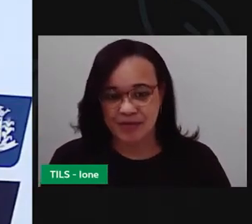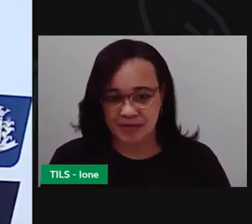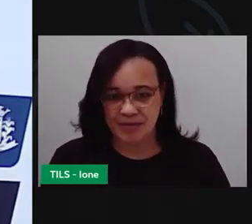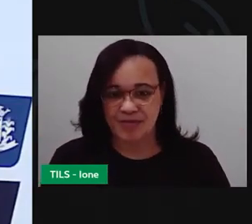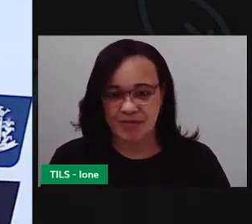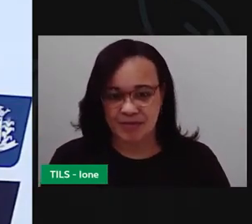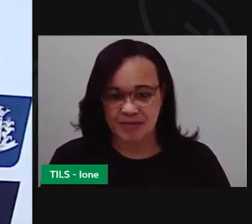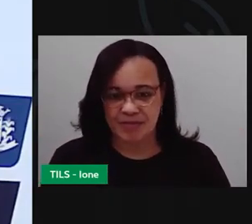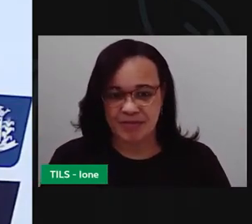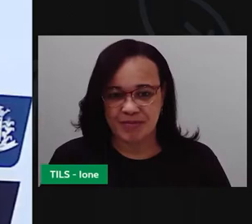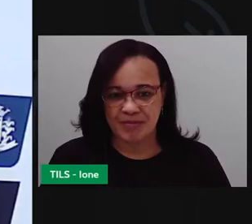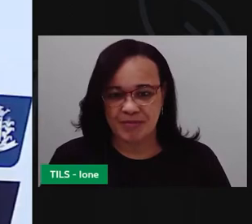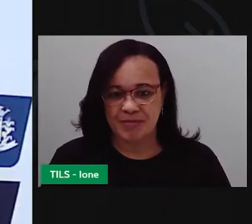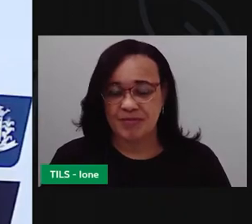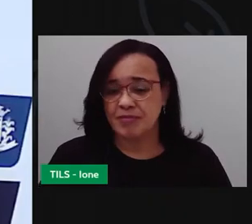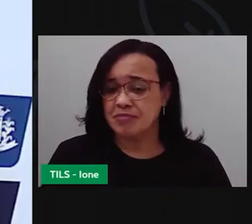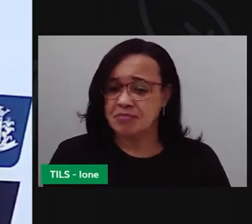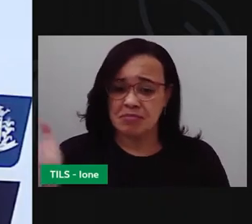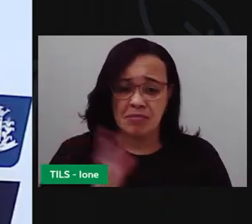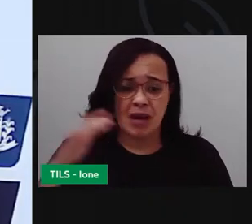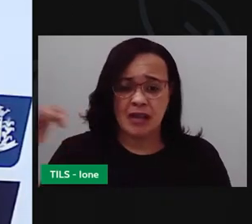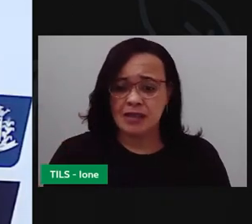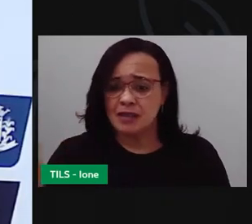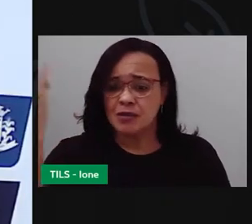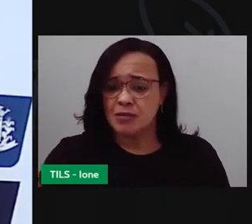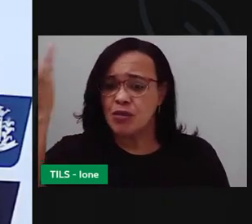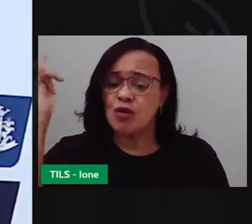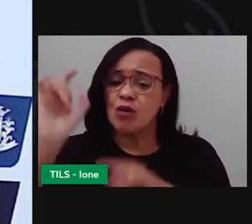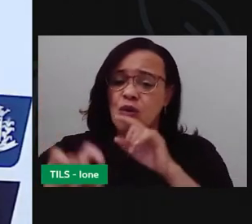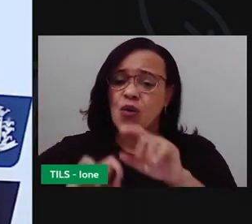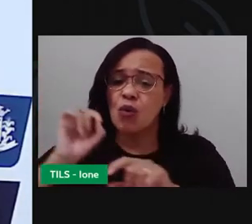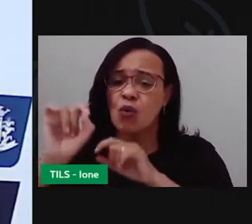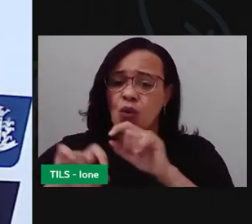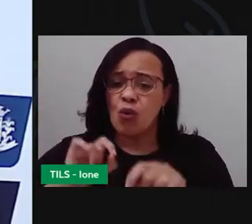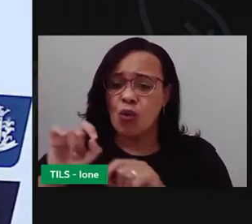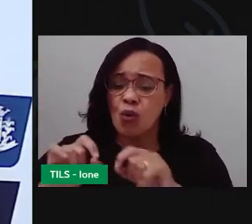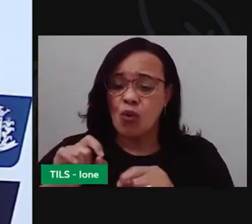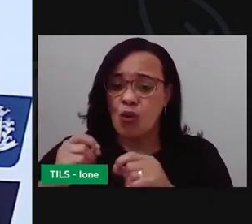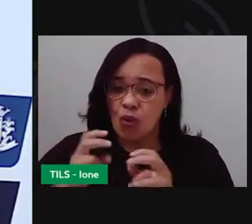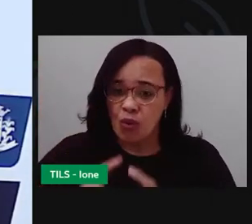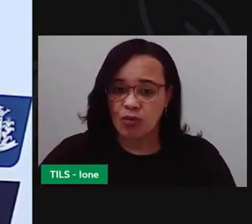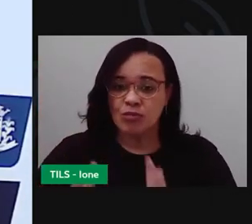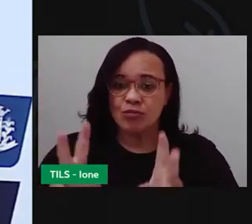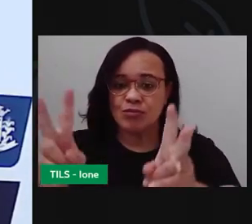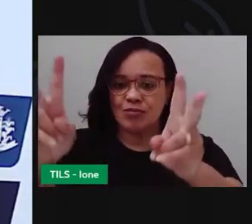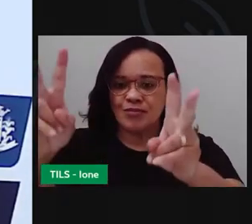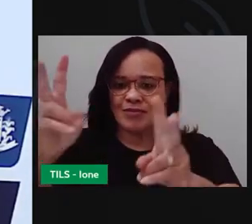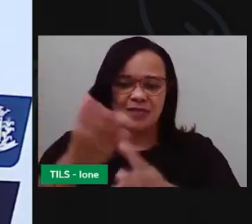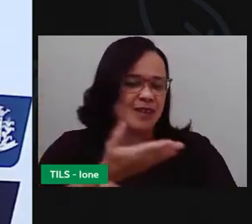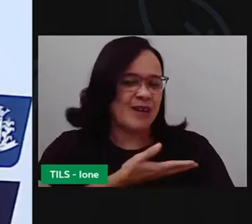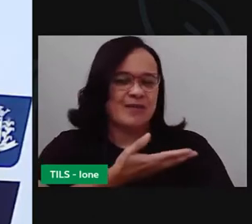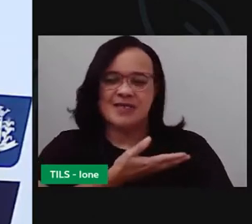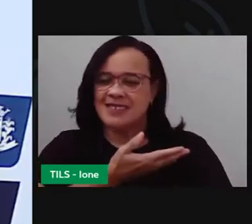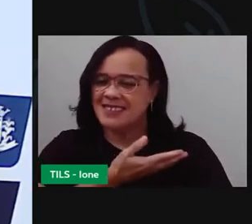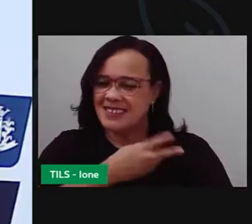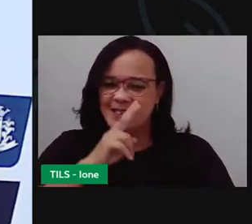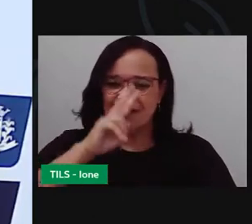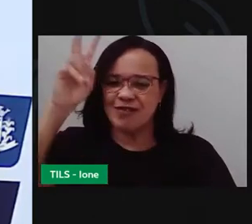Pois muito mais importante do que o voo de verdade, é que dali em diante, começou uma amizade.